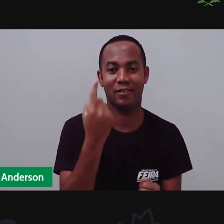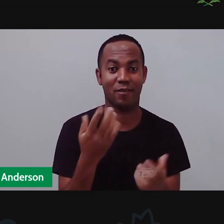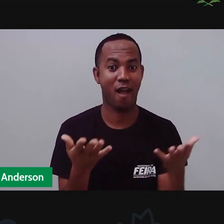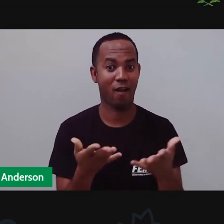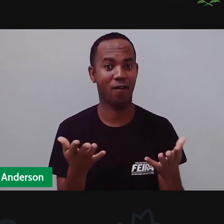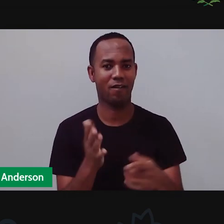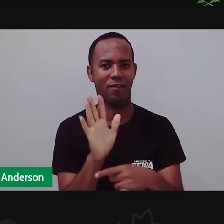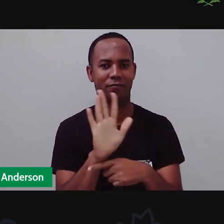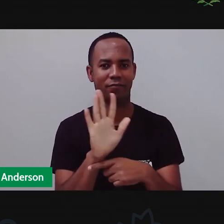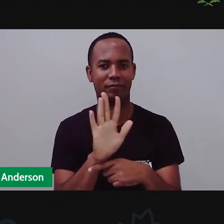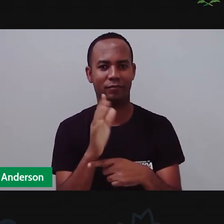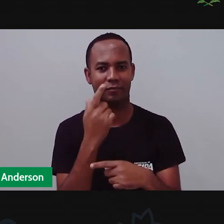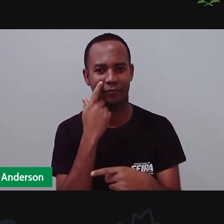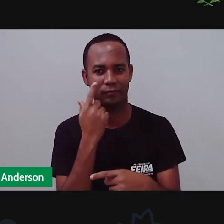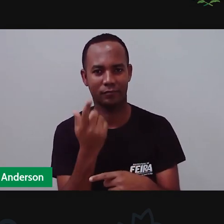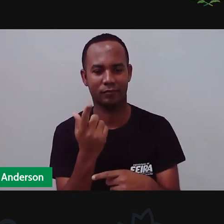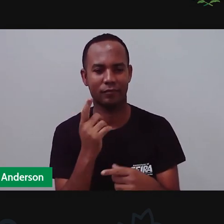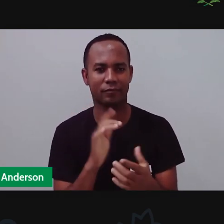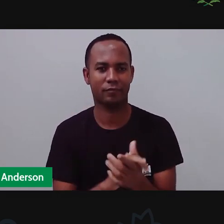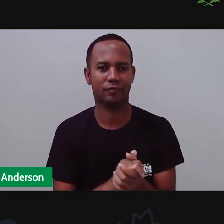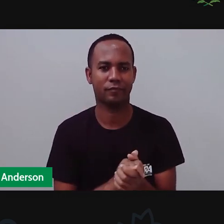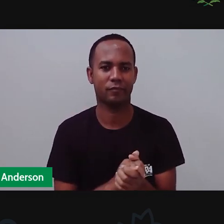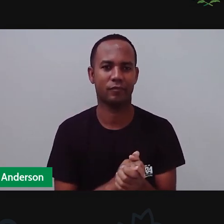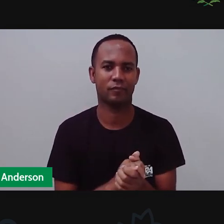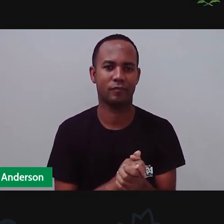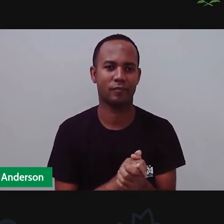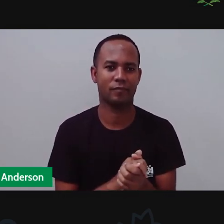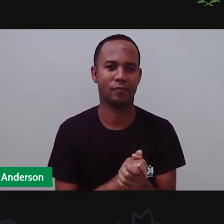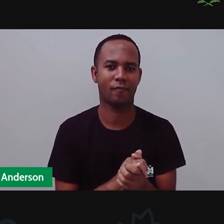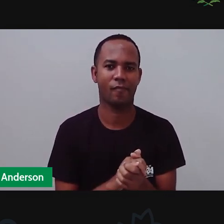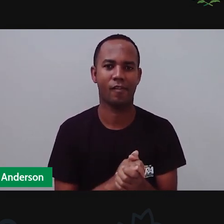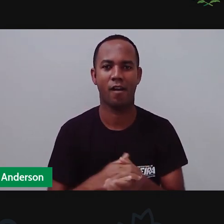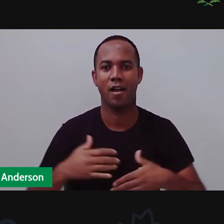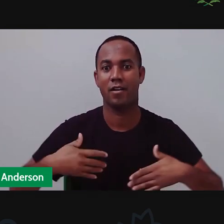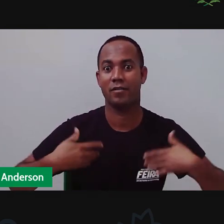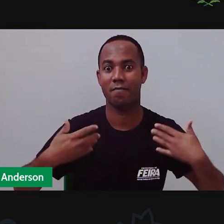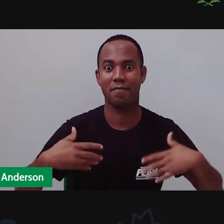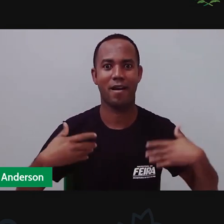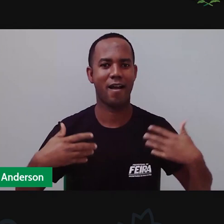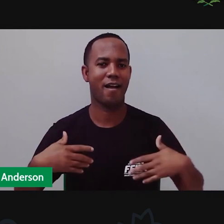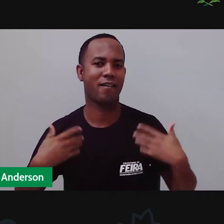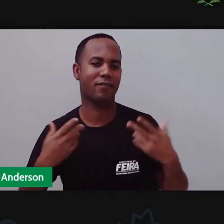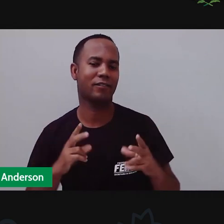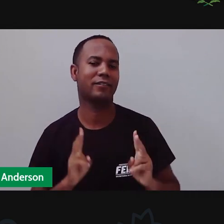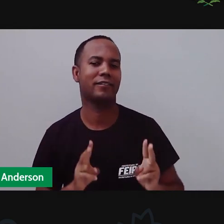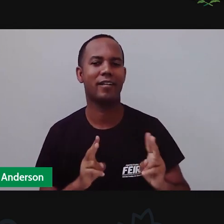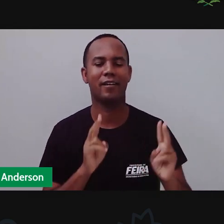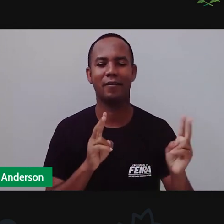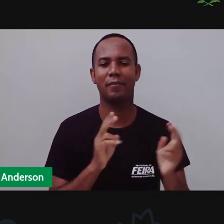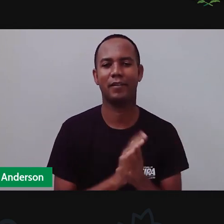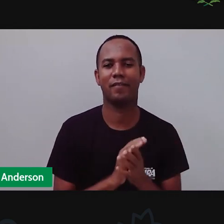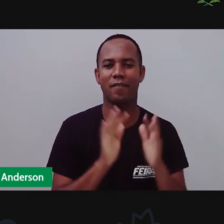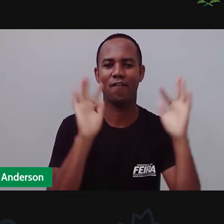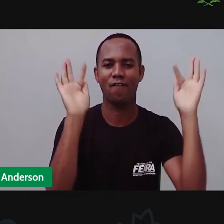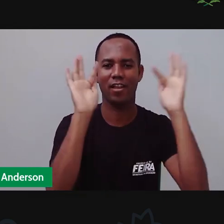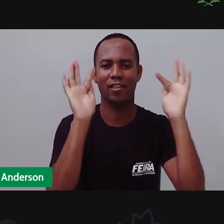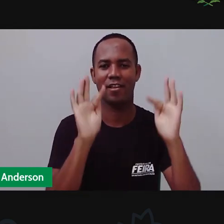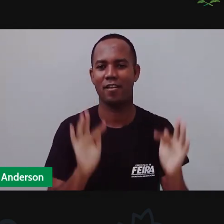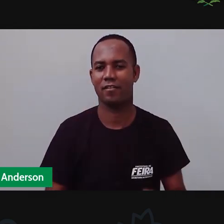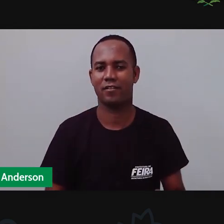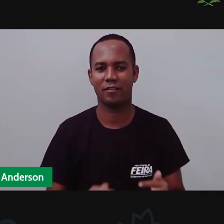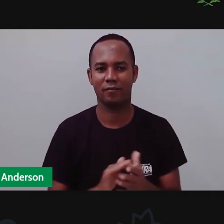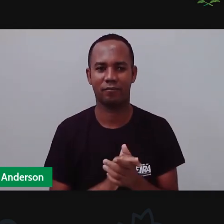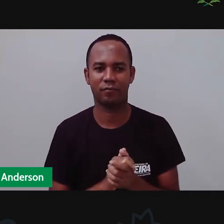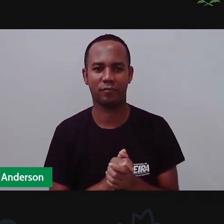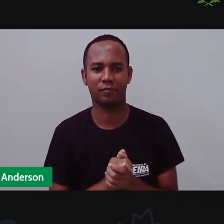slide aqui. Que é que nos falta de dinheiro, mas animação, Anderson, jamais. Ai, Jesus, peraí,